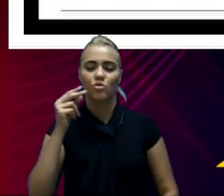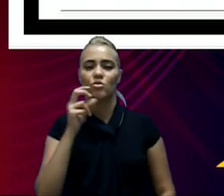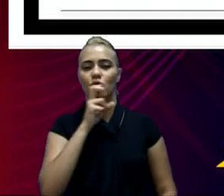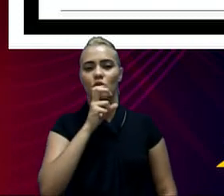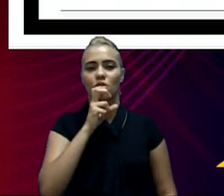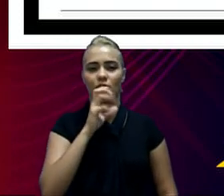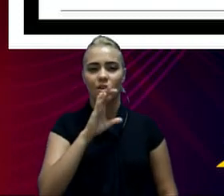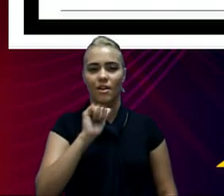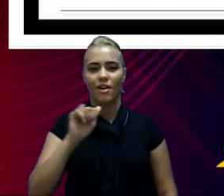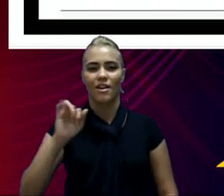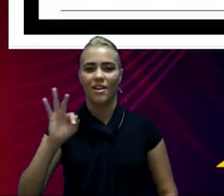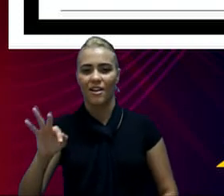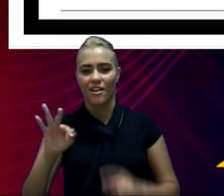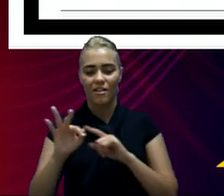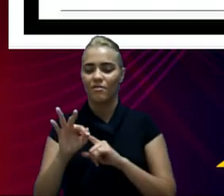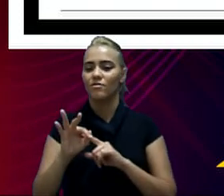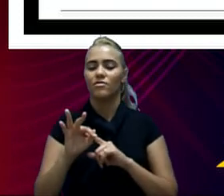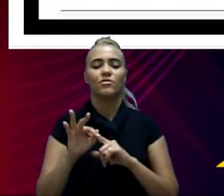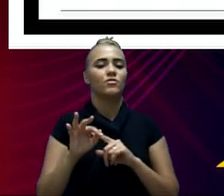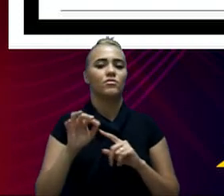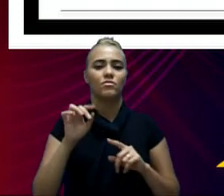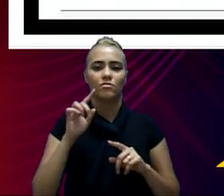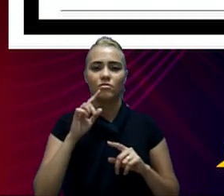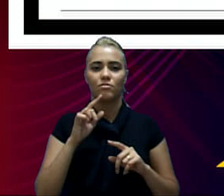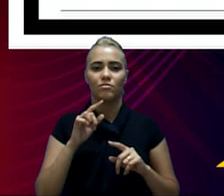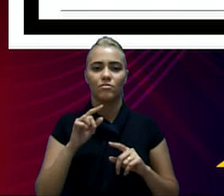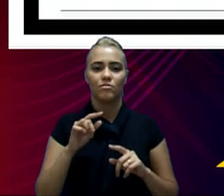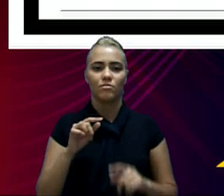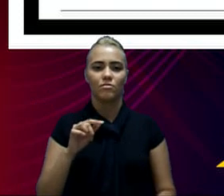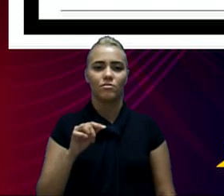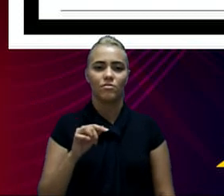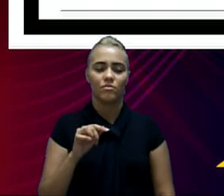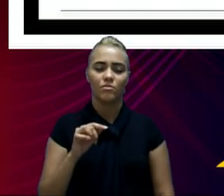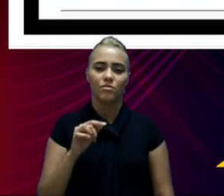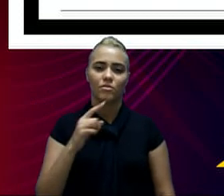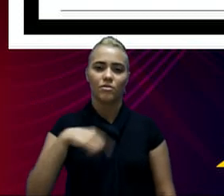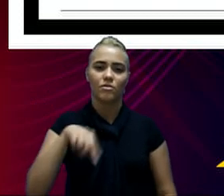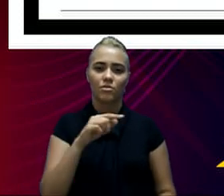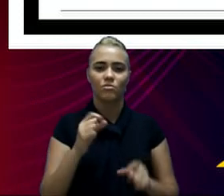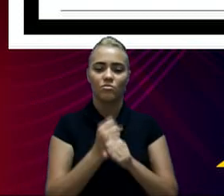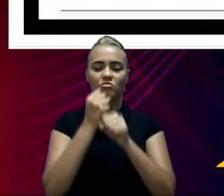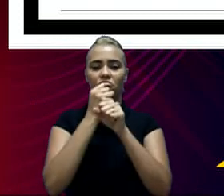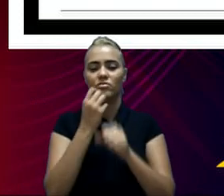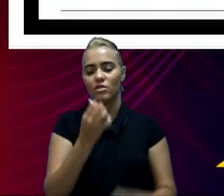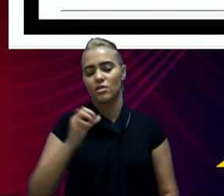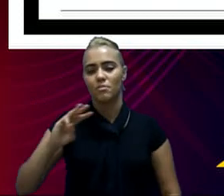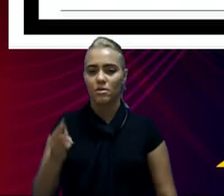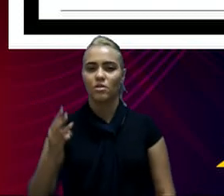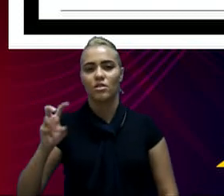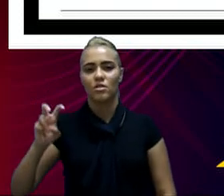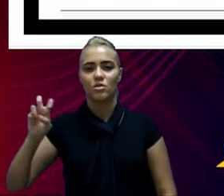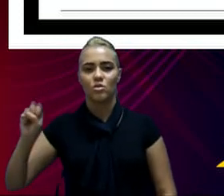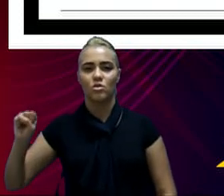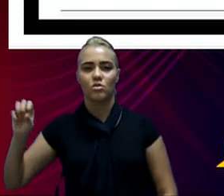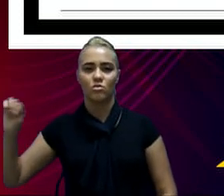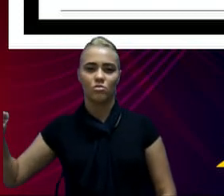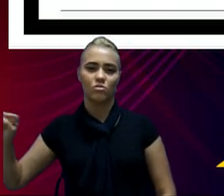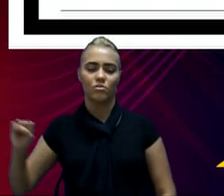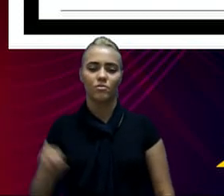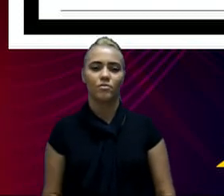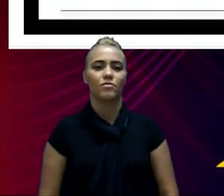o CAF, que é uma linha de crédito na área de infraestrutura, R$ 6,588,00.